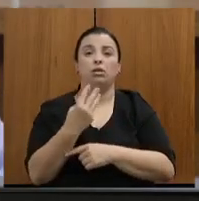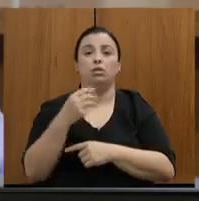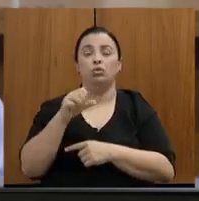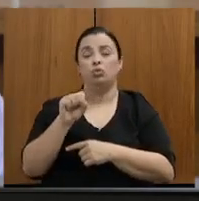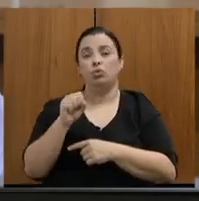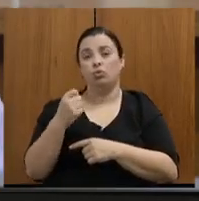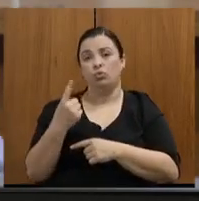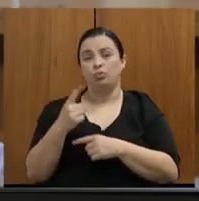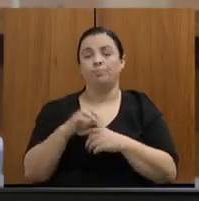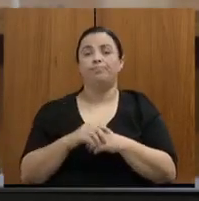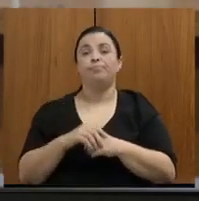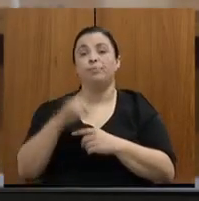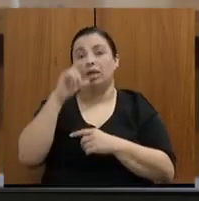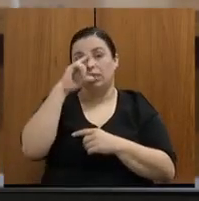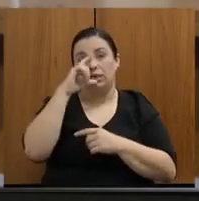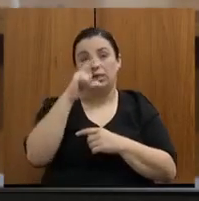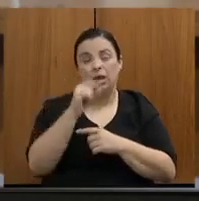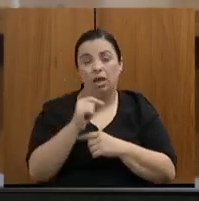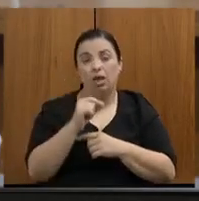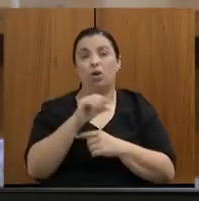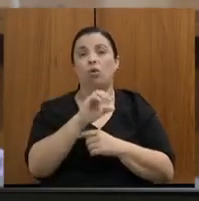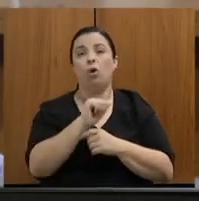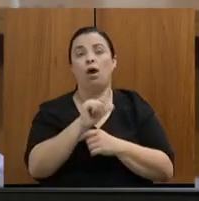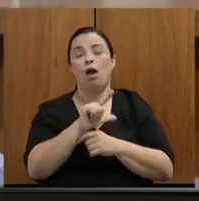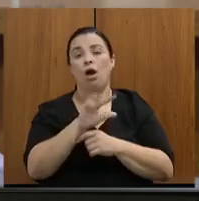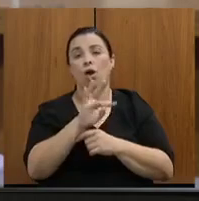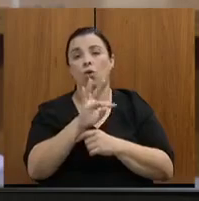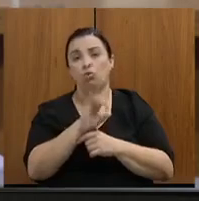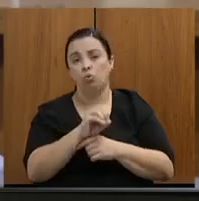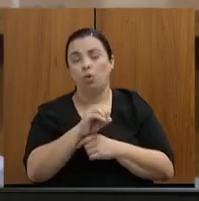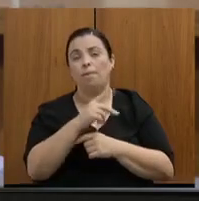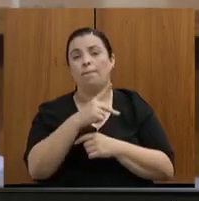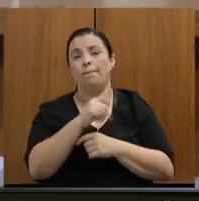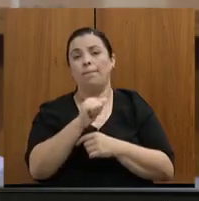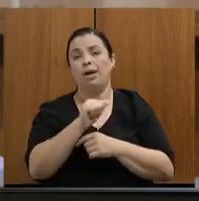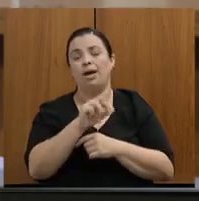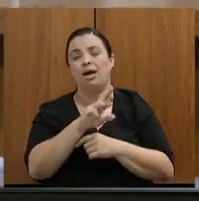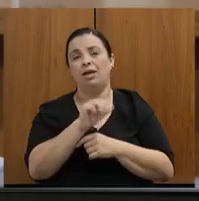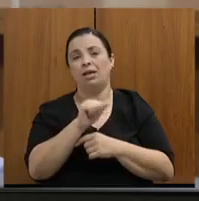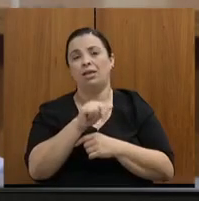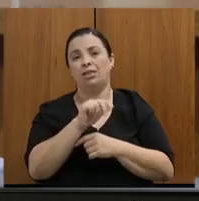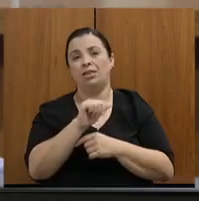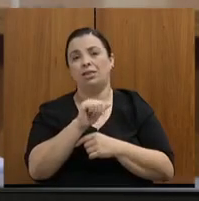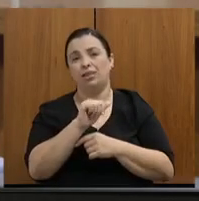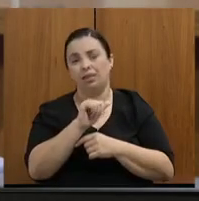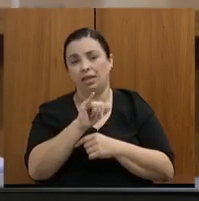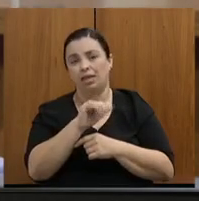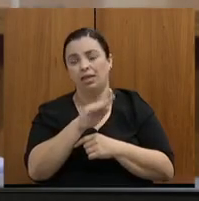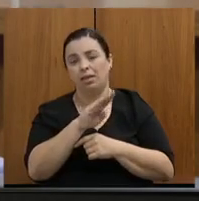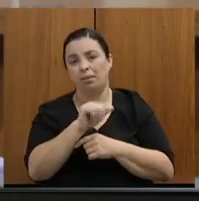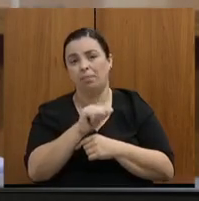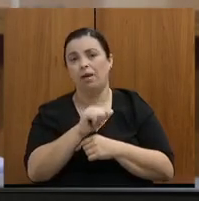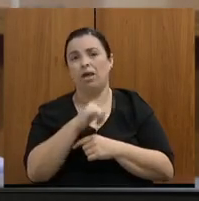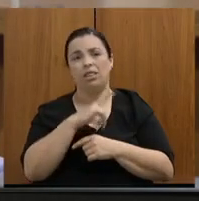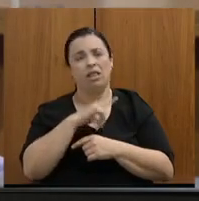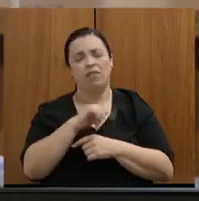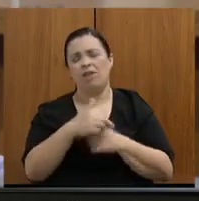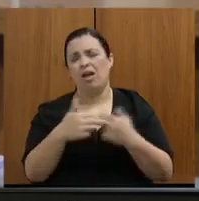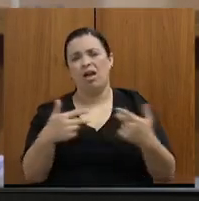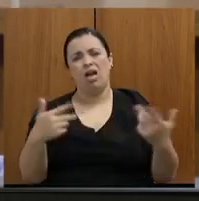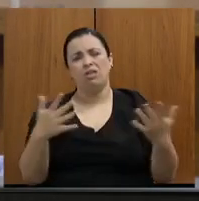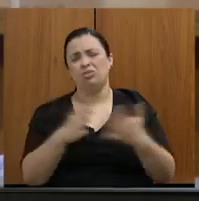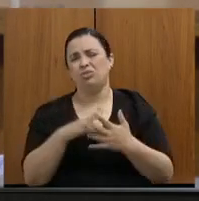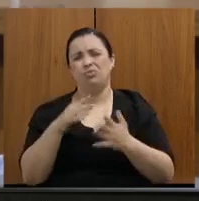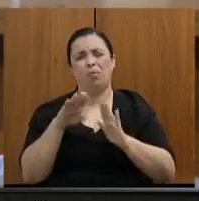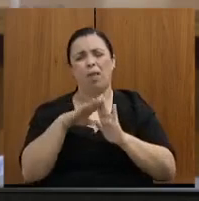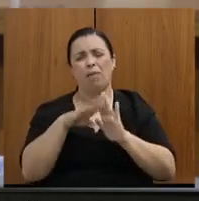Triângulo, Alto do Panaíba, aí temos aí um conjunto delas, enfim, eu não vou listar